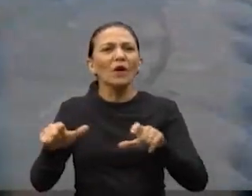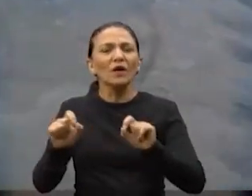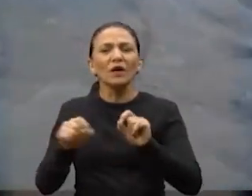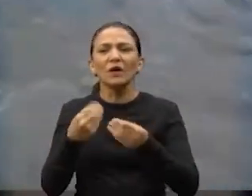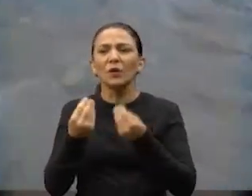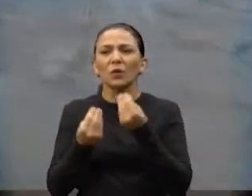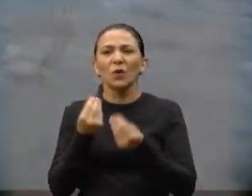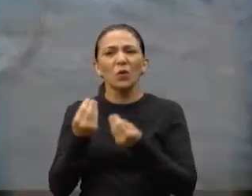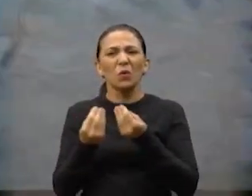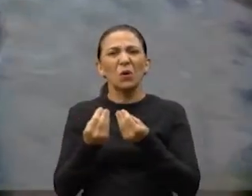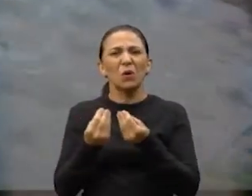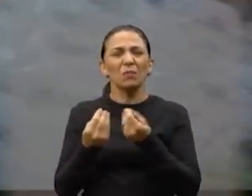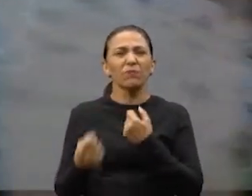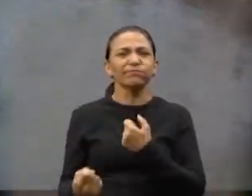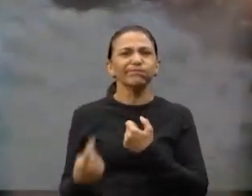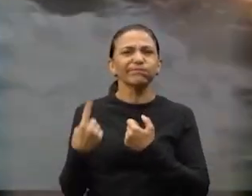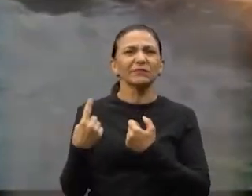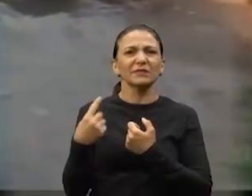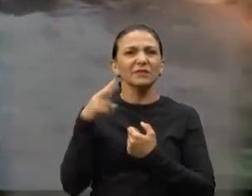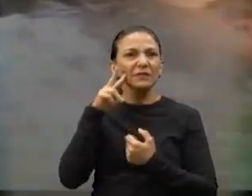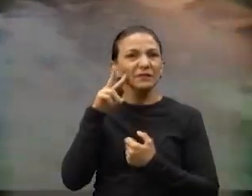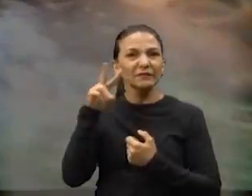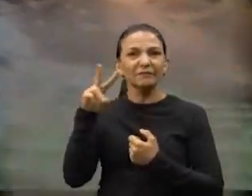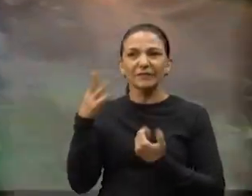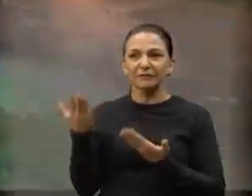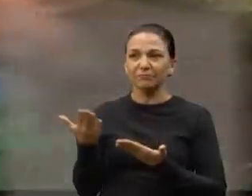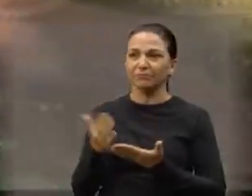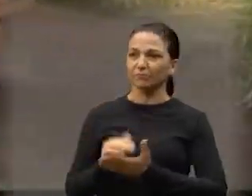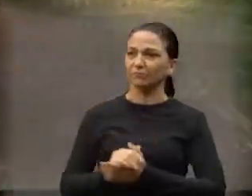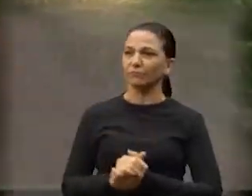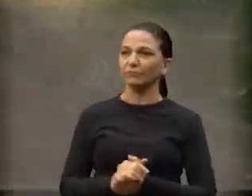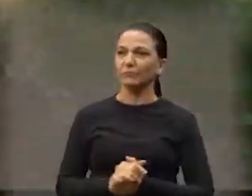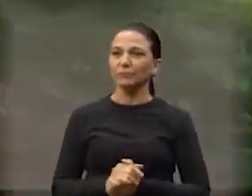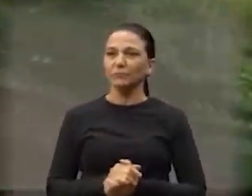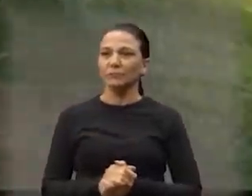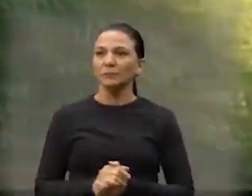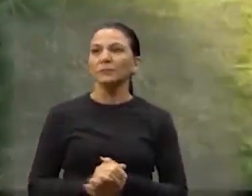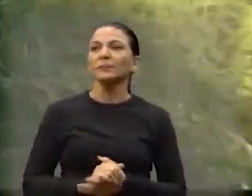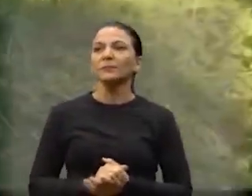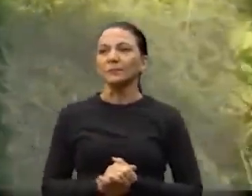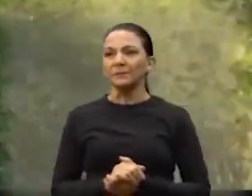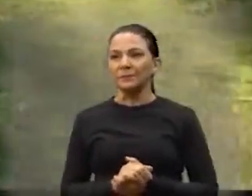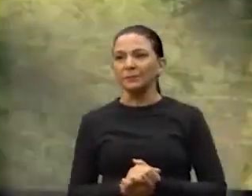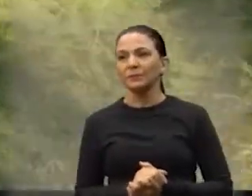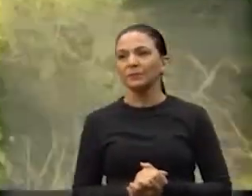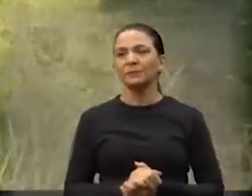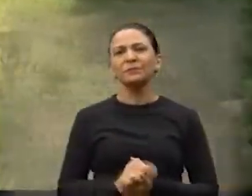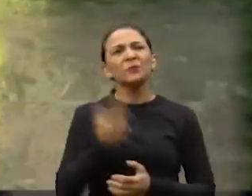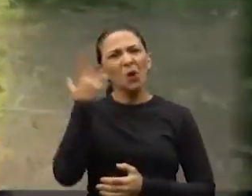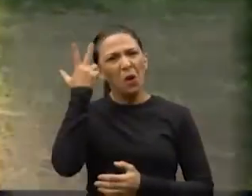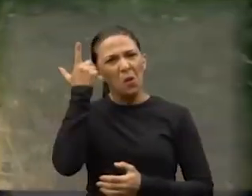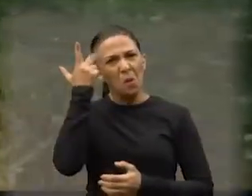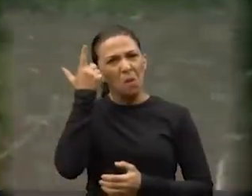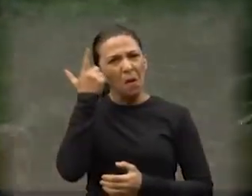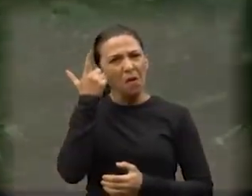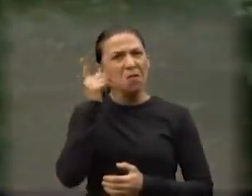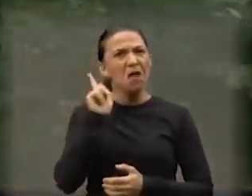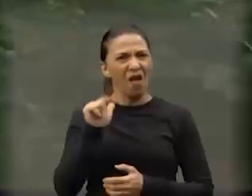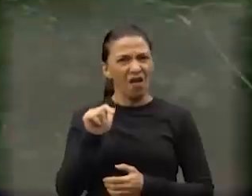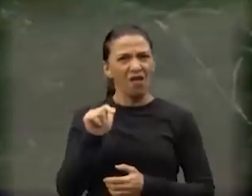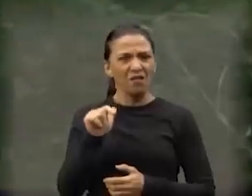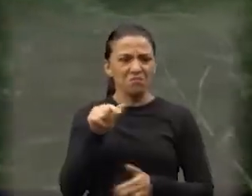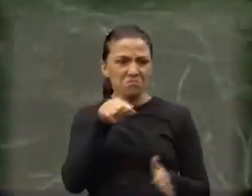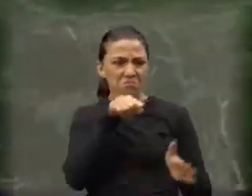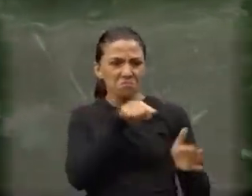Dá uma olhadinha aí pra você ver aí, ó. Vou correr até do lado de lá pra filmar o rio lá de baixo. Mas é normal isso aqui? Vamos